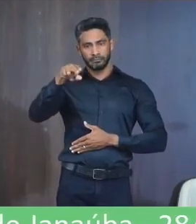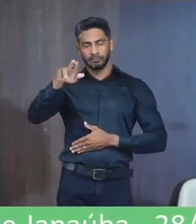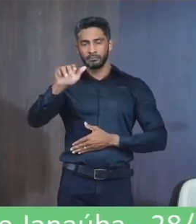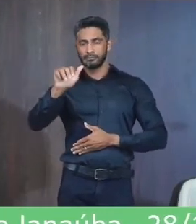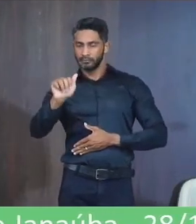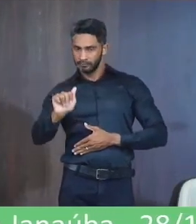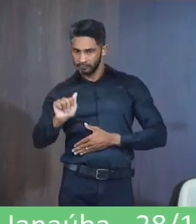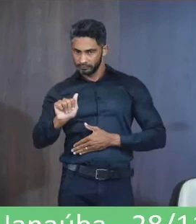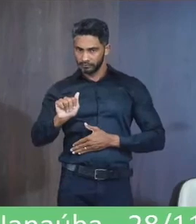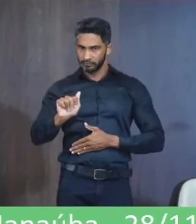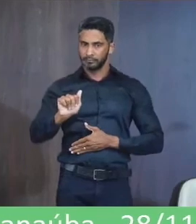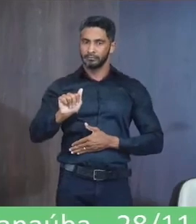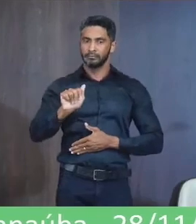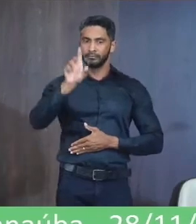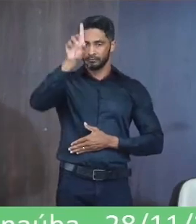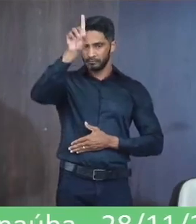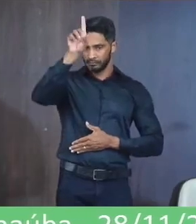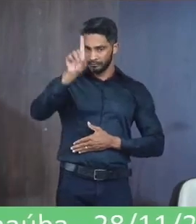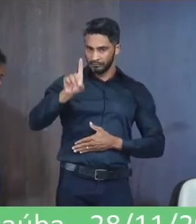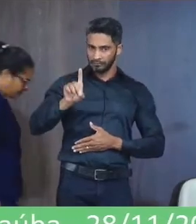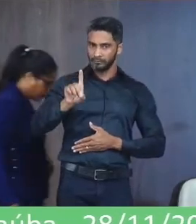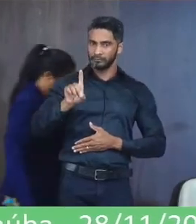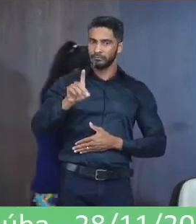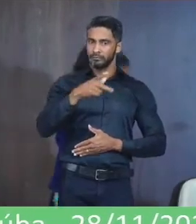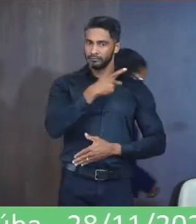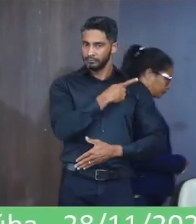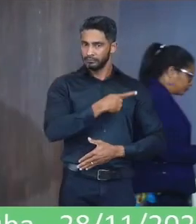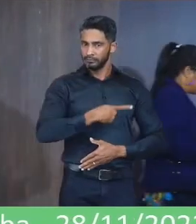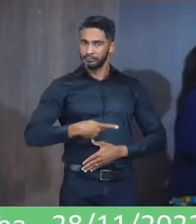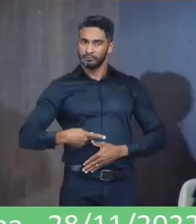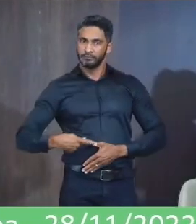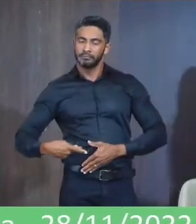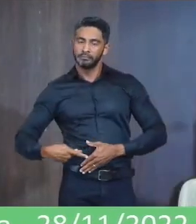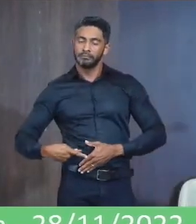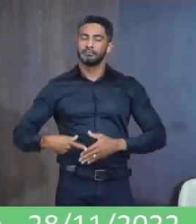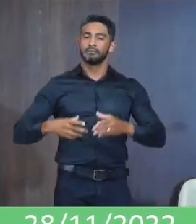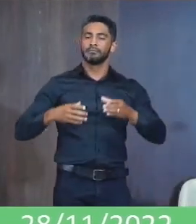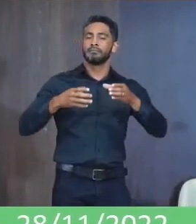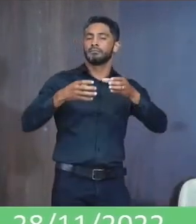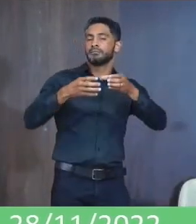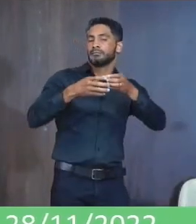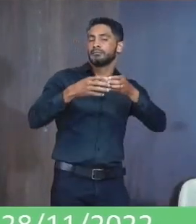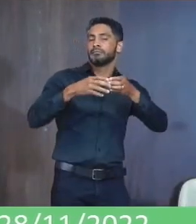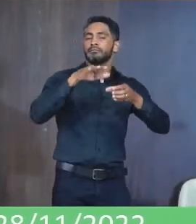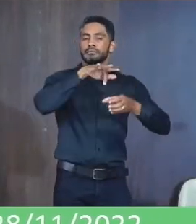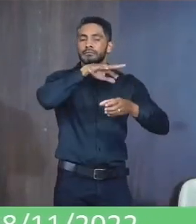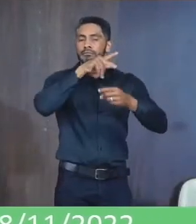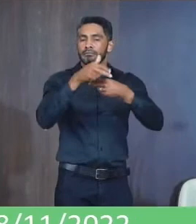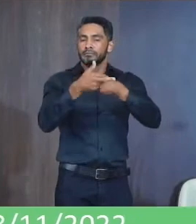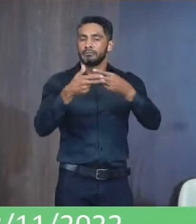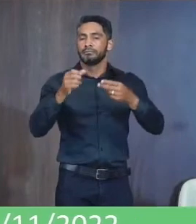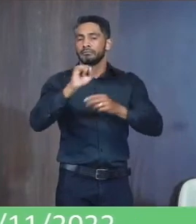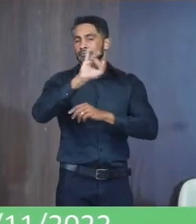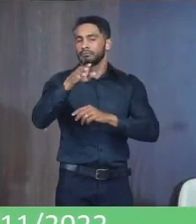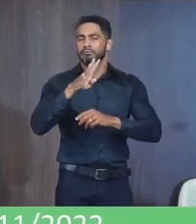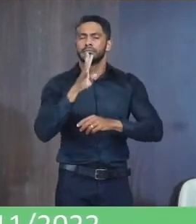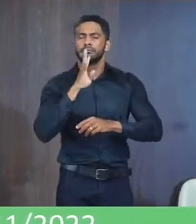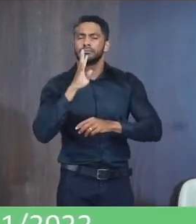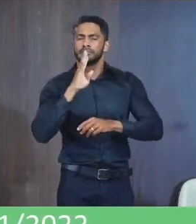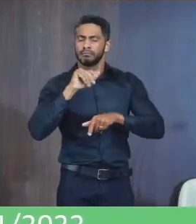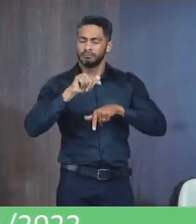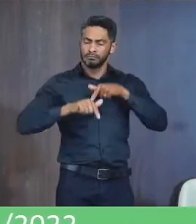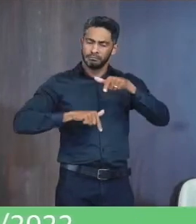Guimarães Diretora-presidente da Arca Associação de Resgate e Cuidado dos Animais Em Genaúba Em reconhecimento Ao seu brilhante